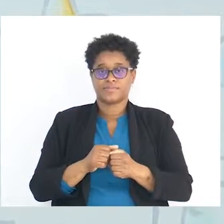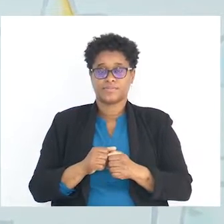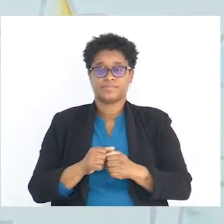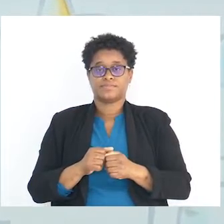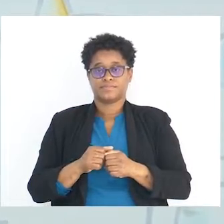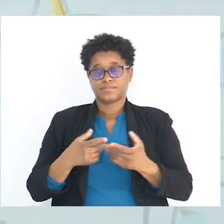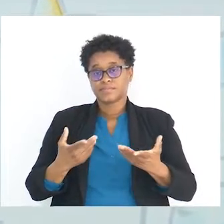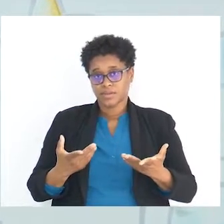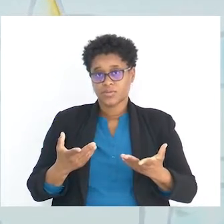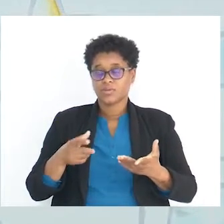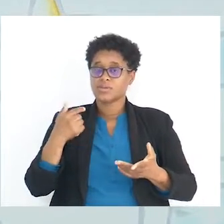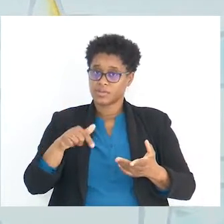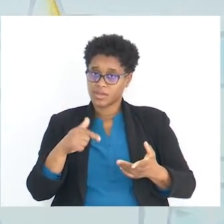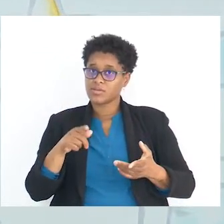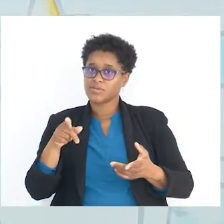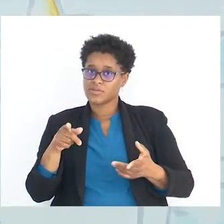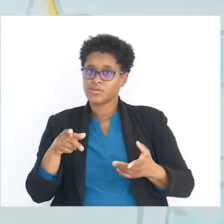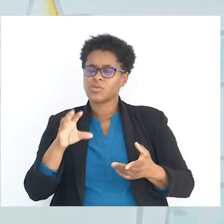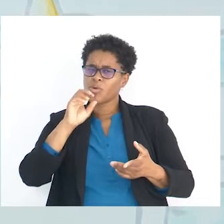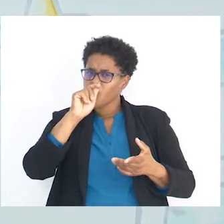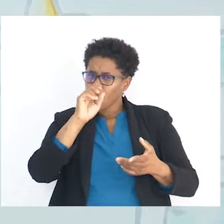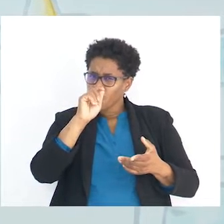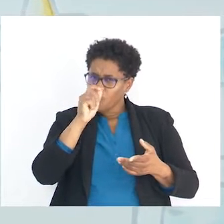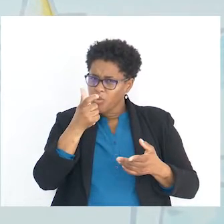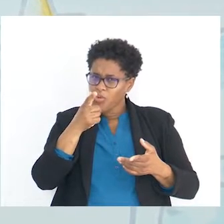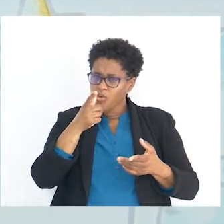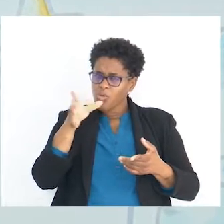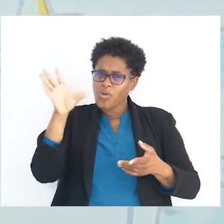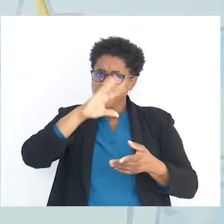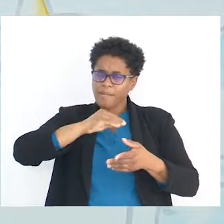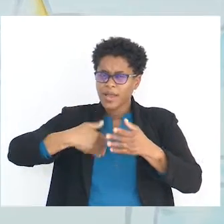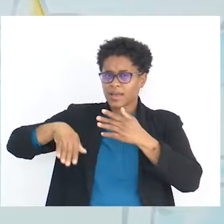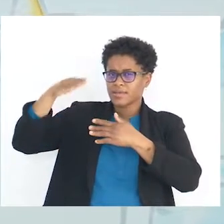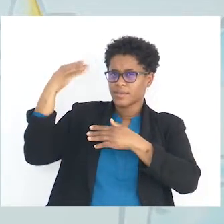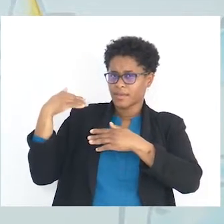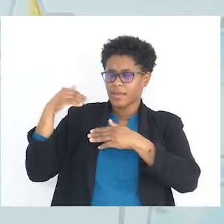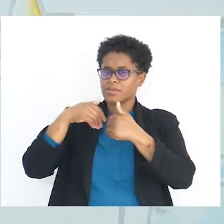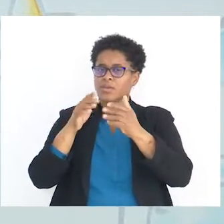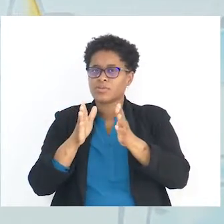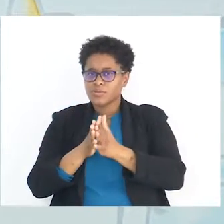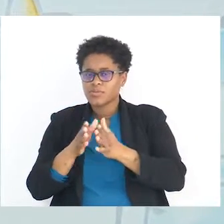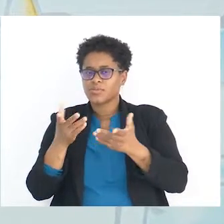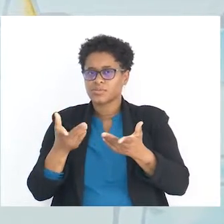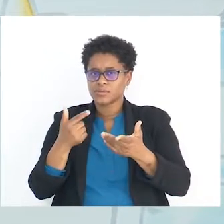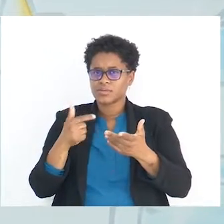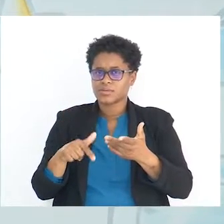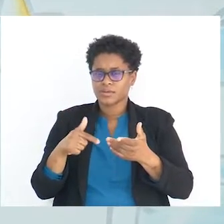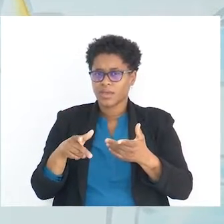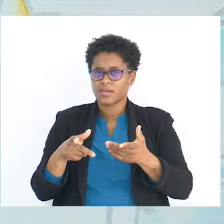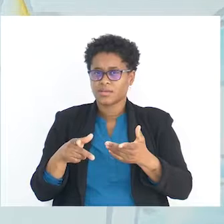que temos que ir um pouco mais atrás. Ok? Então, se isto tem a parte química da